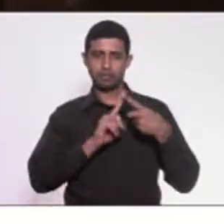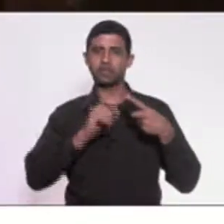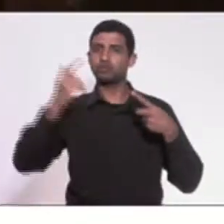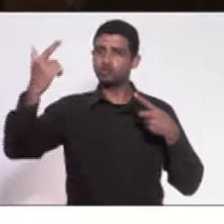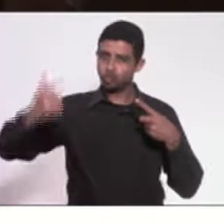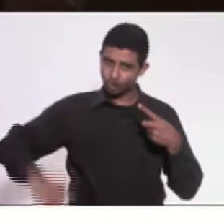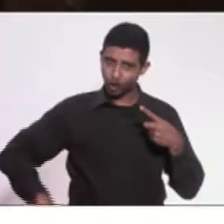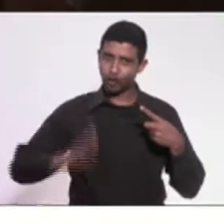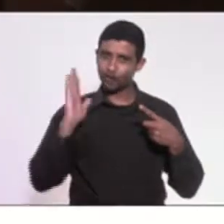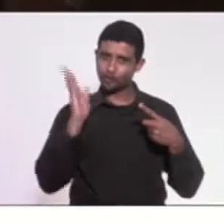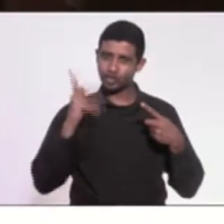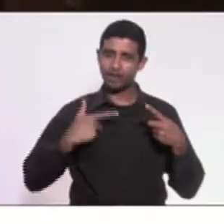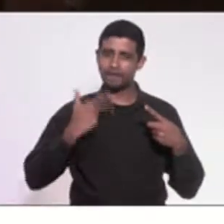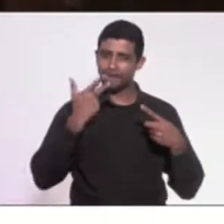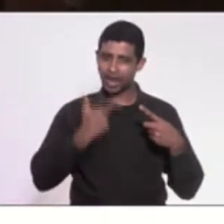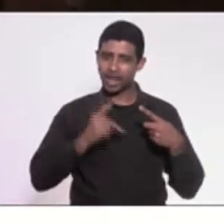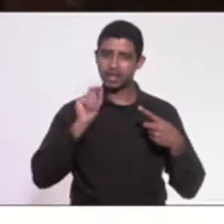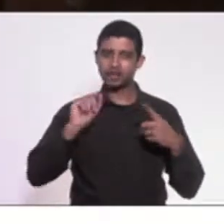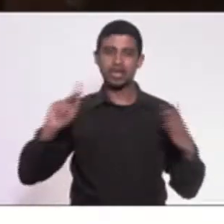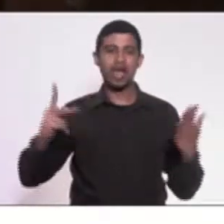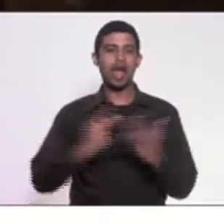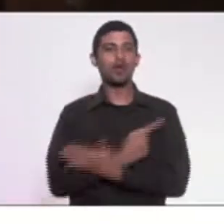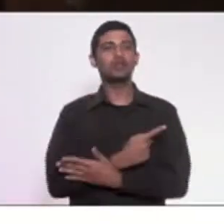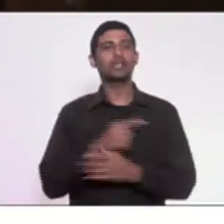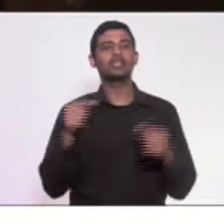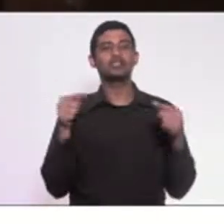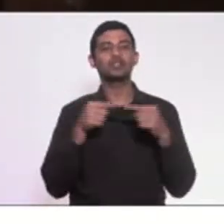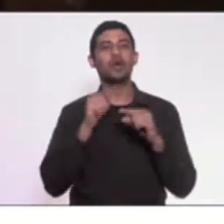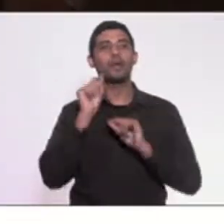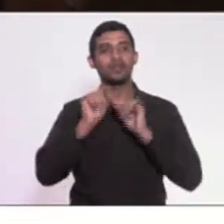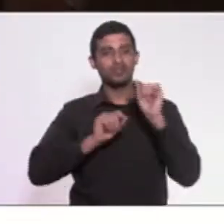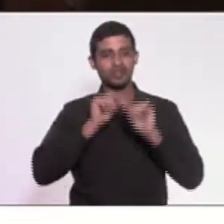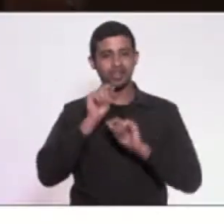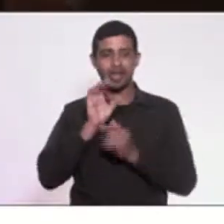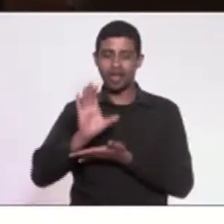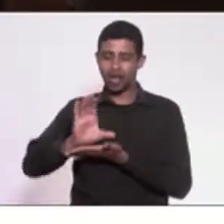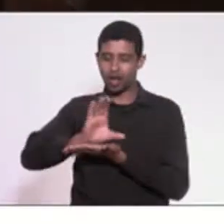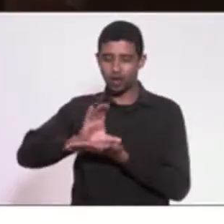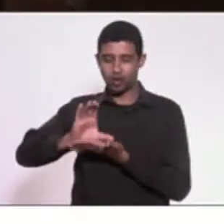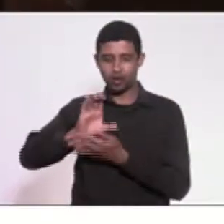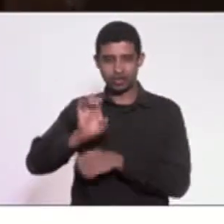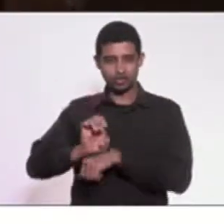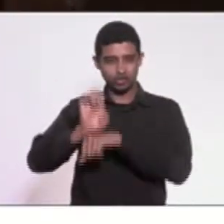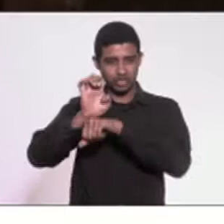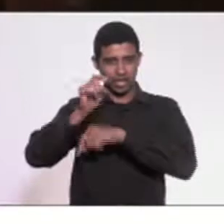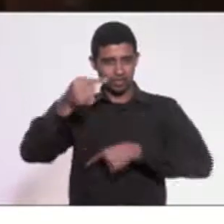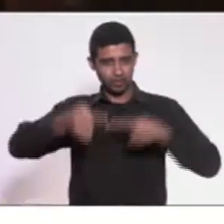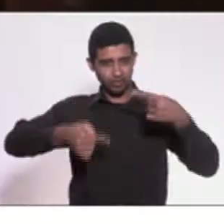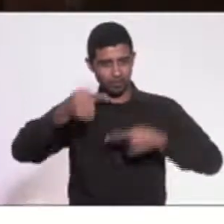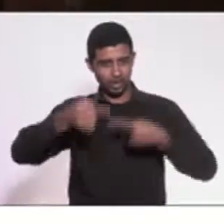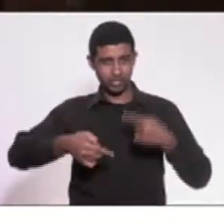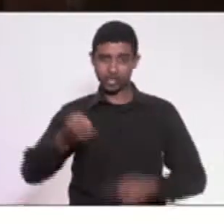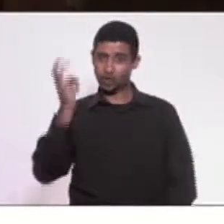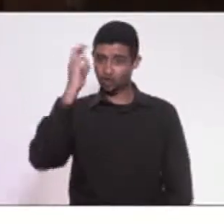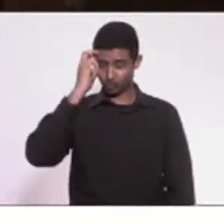novo, a situação envolvendo o Conselho Estadual de Política Cultural,